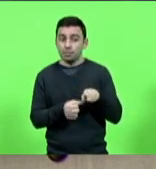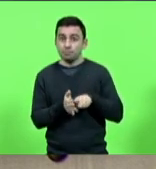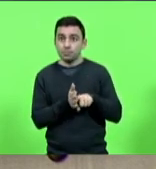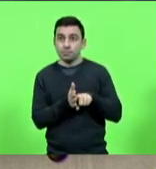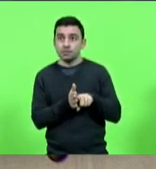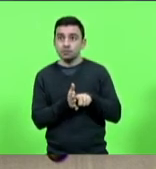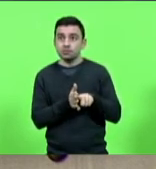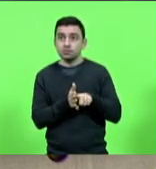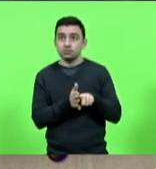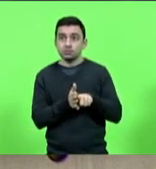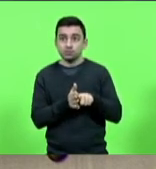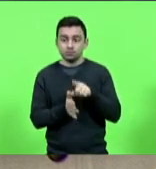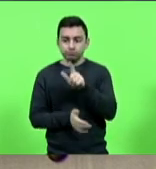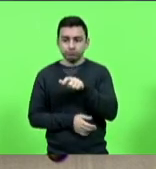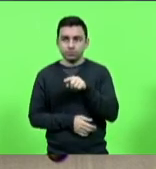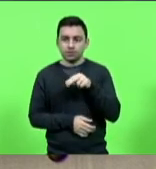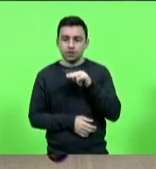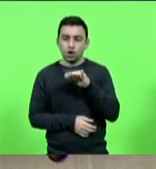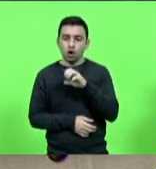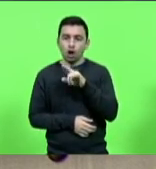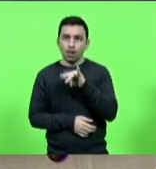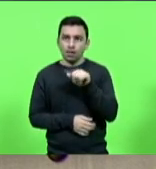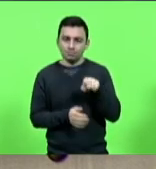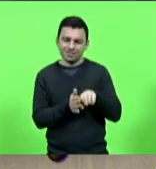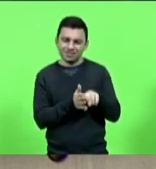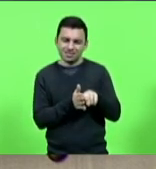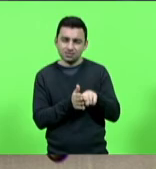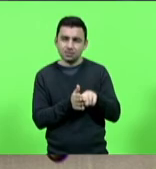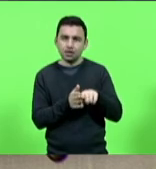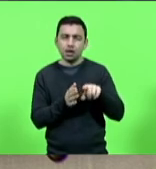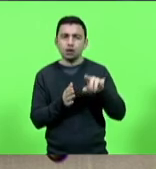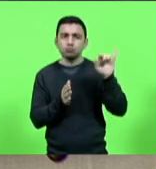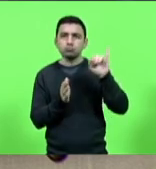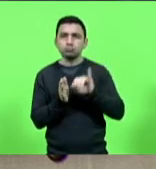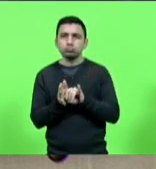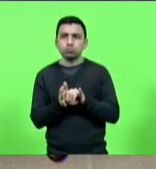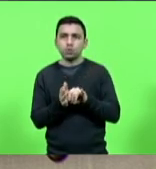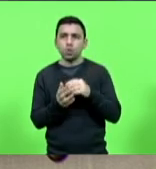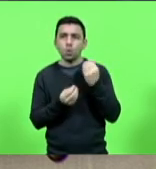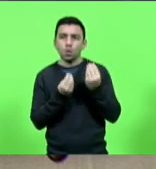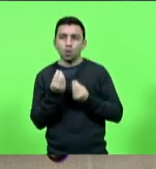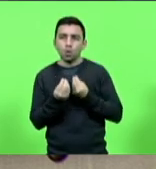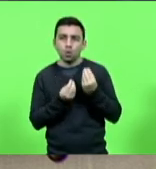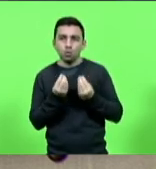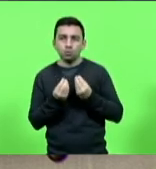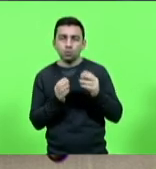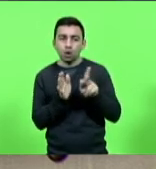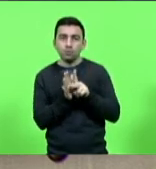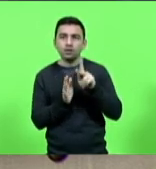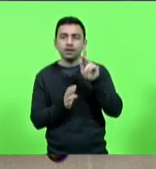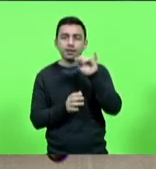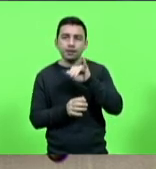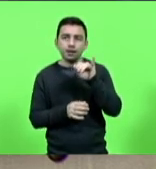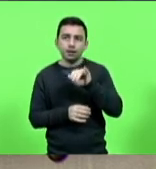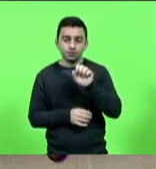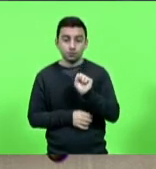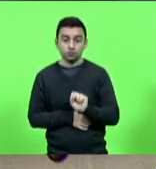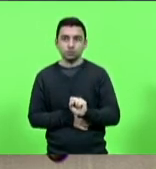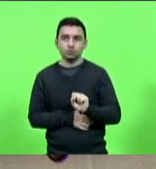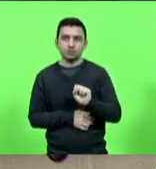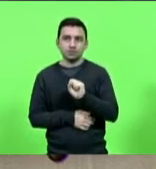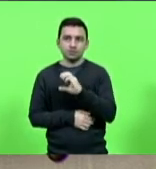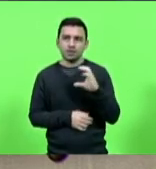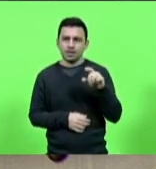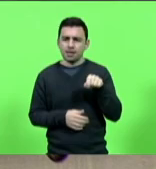a história e os vestígios da imigração italiana do sul de Santa Catarina. Era pesquisador,